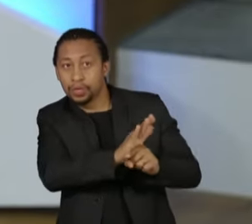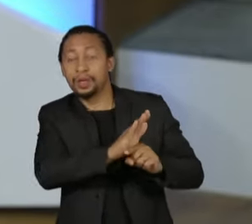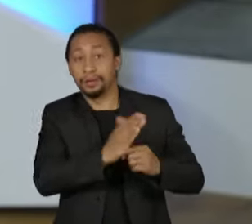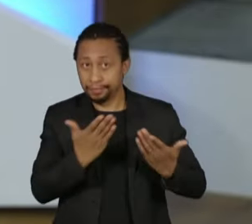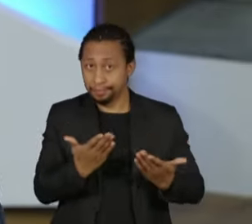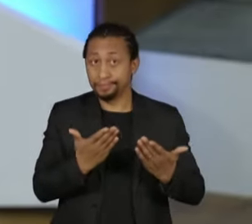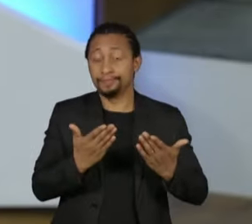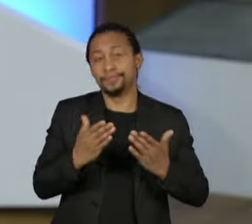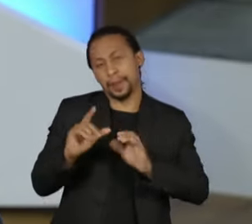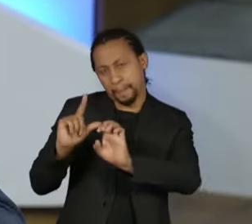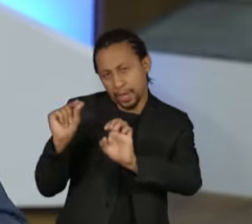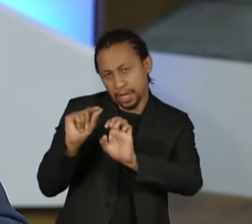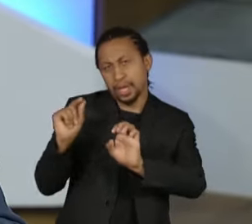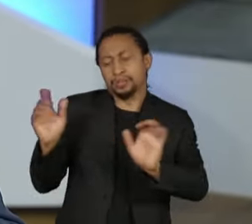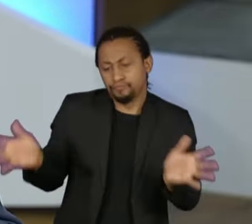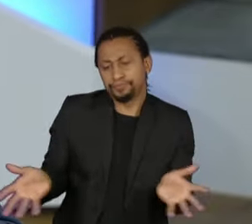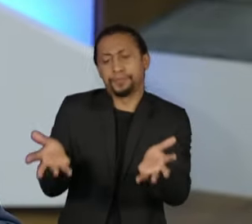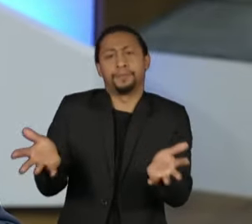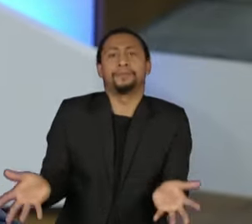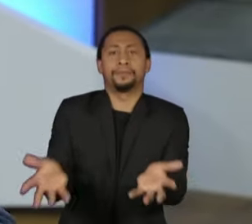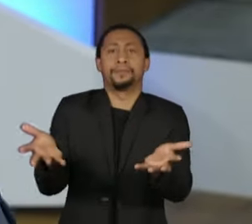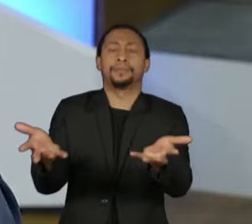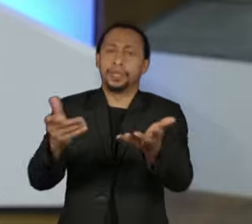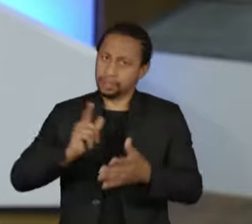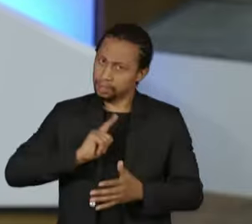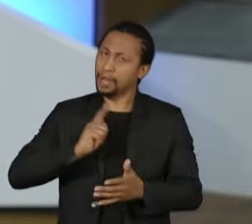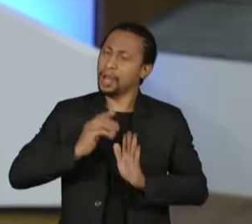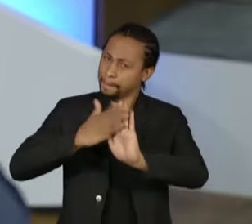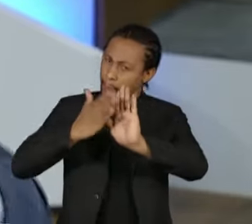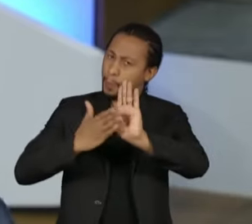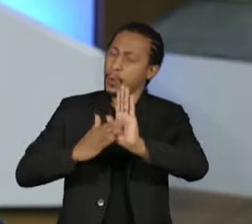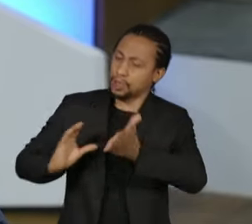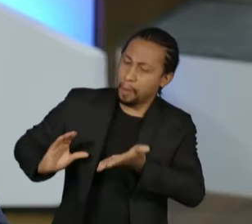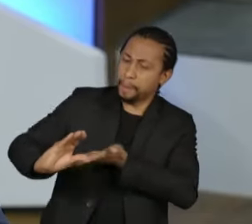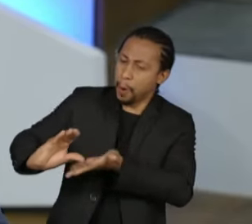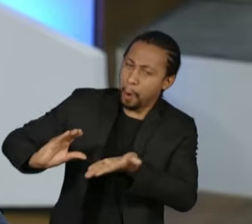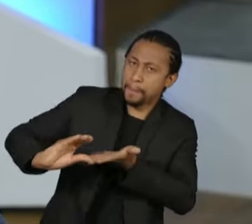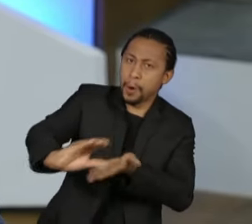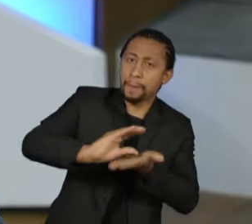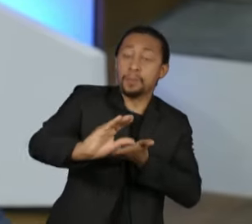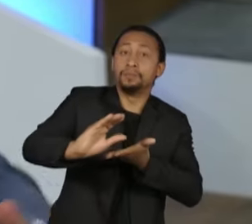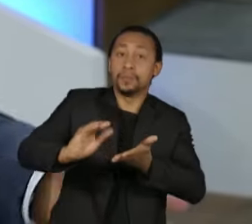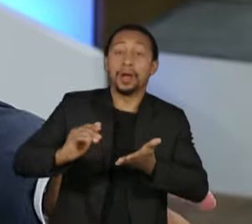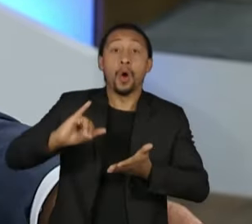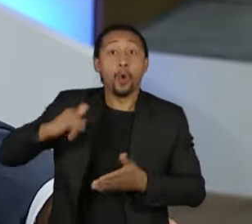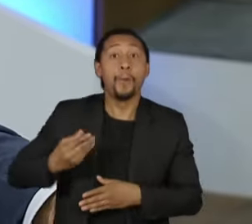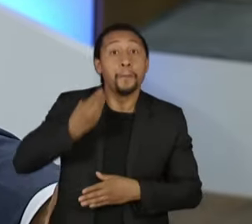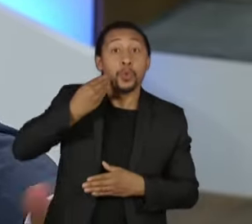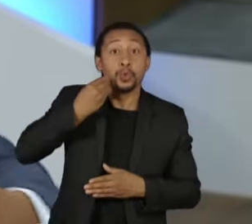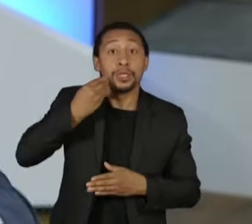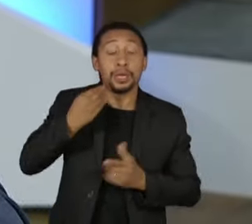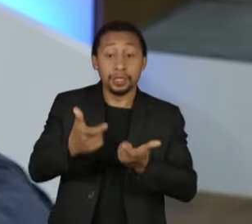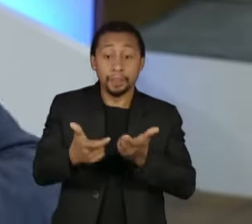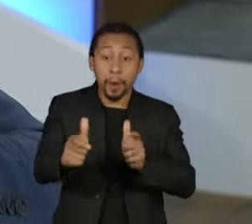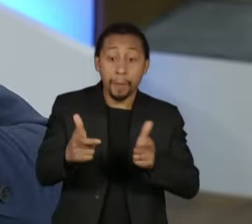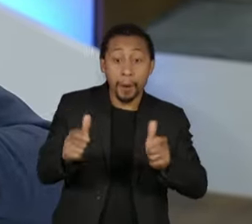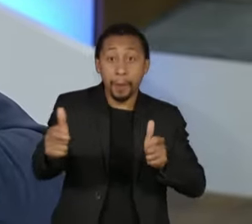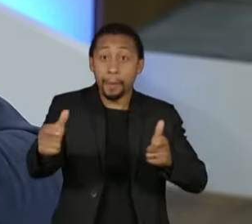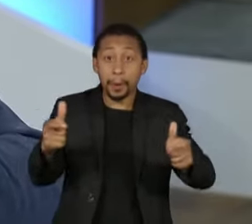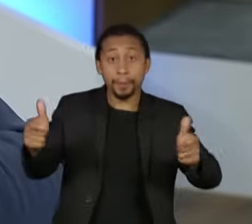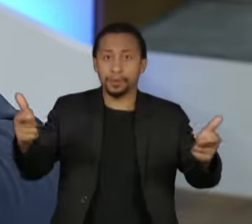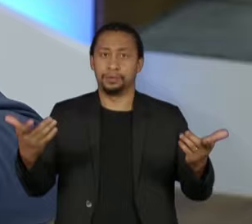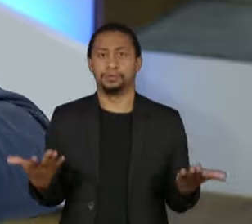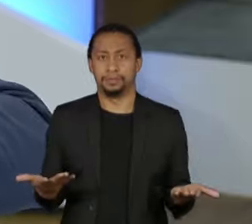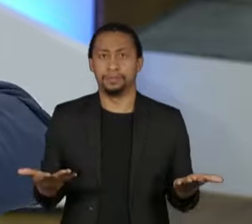lá para a gente cuidar de estímulo ao empreendedorismo, para poder fazer, abrir oportunidades. São pessoas que vivem nas ruas. Eu acho que